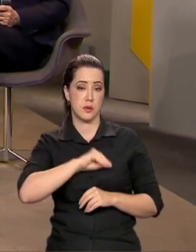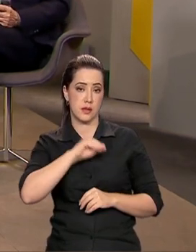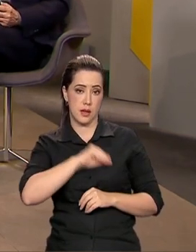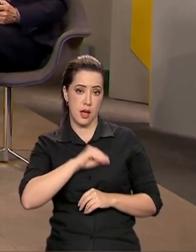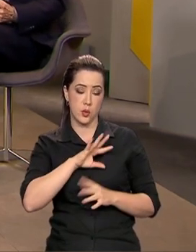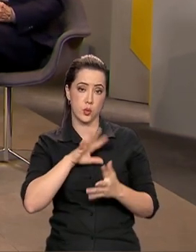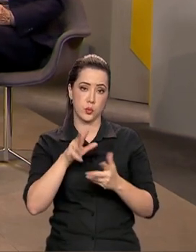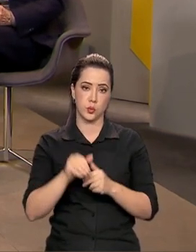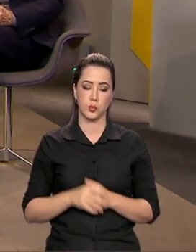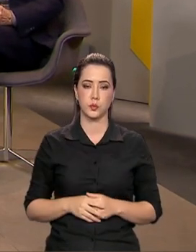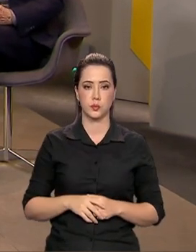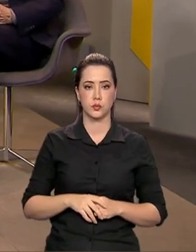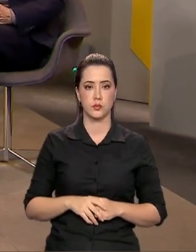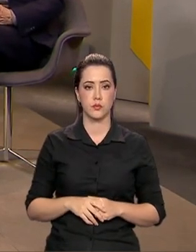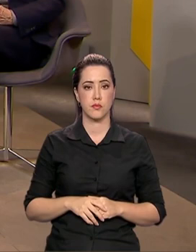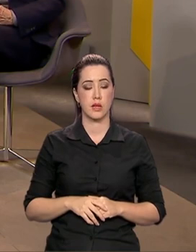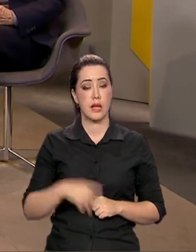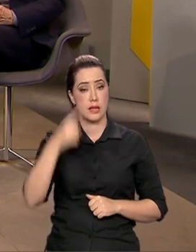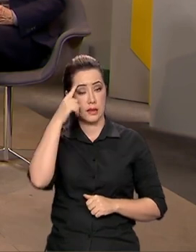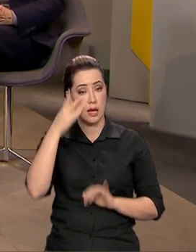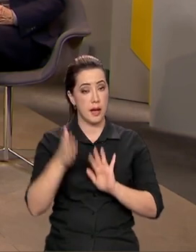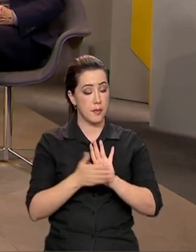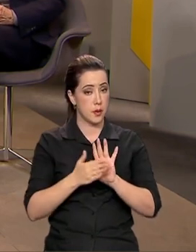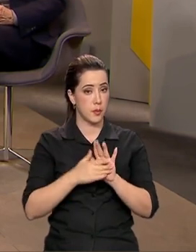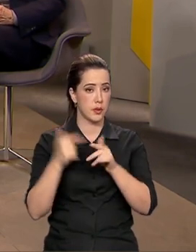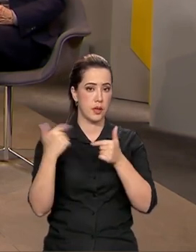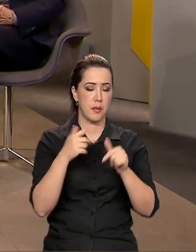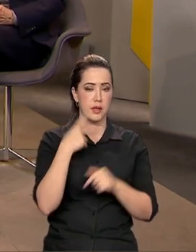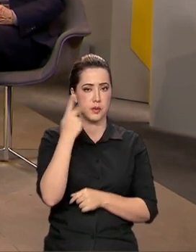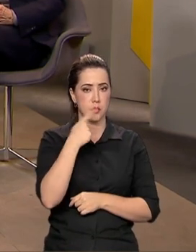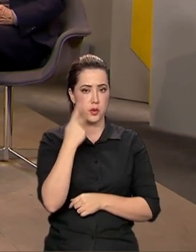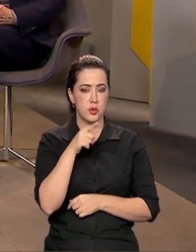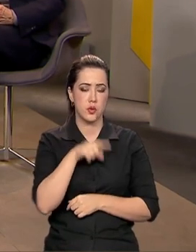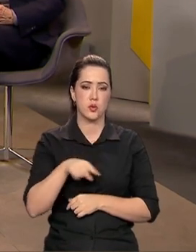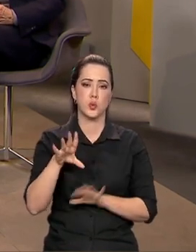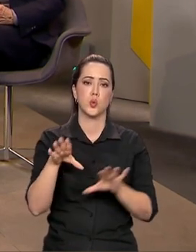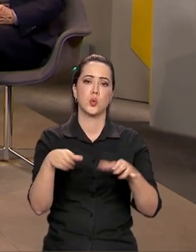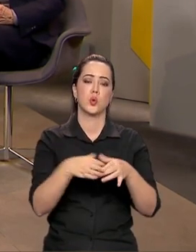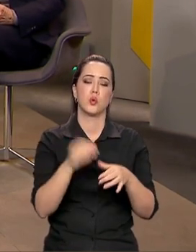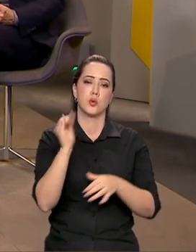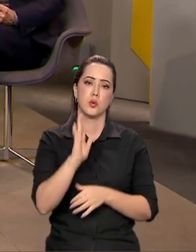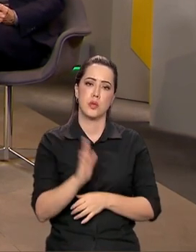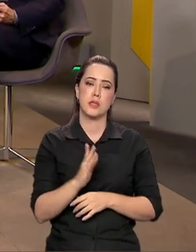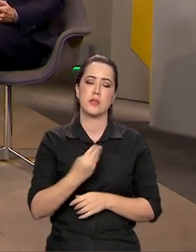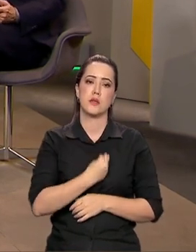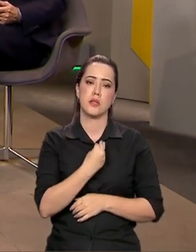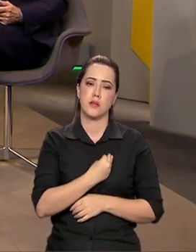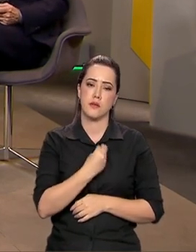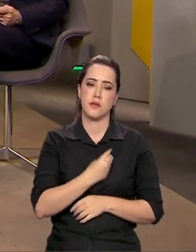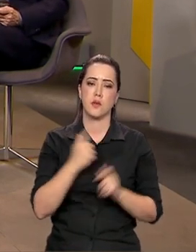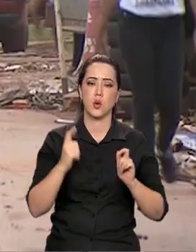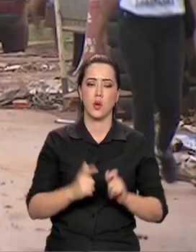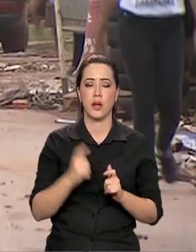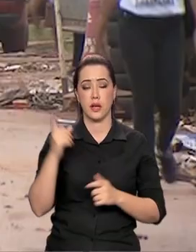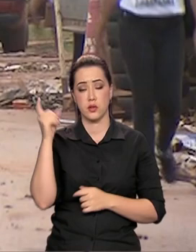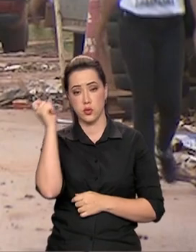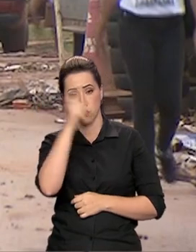todo. A ideia é propor ações e políticas públicas para aqueles brasileiros que vivem em condições precárias.